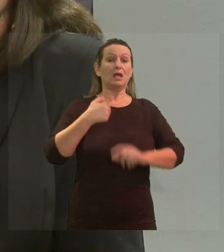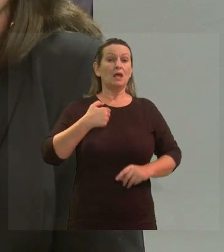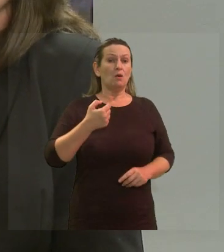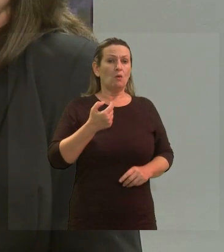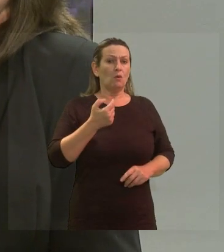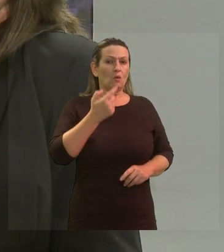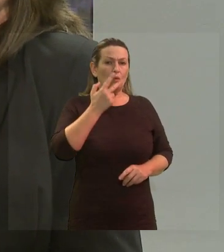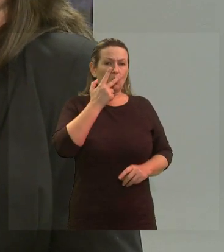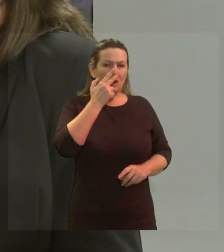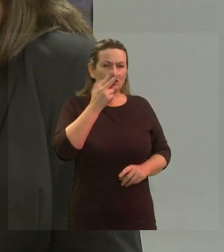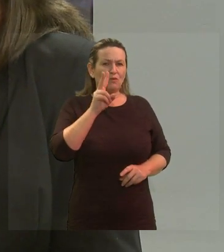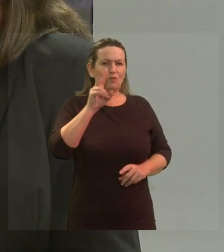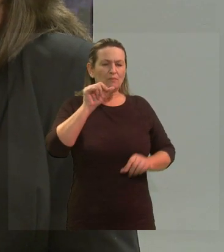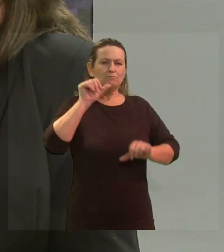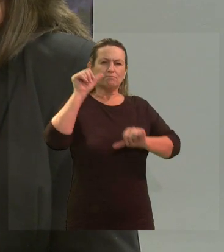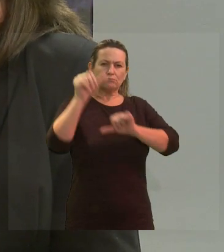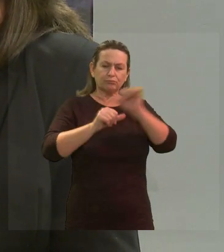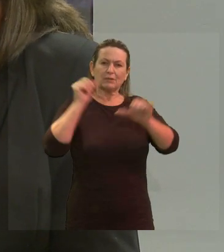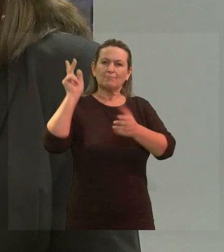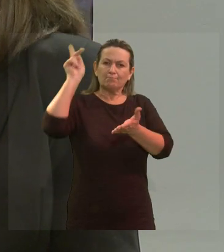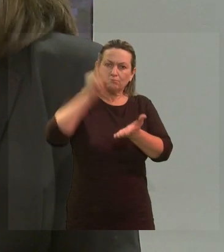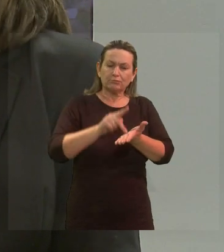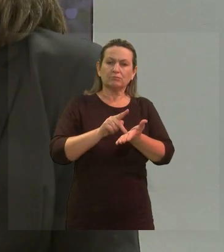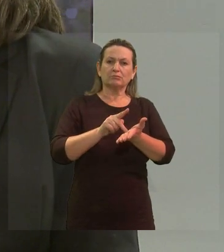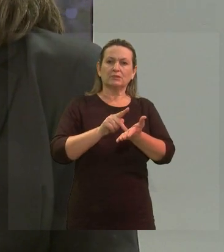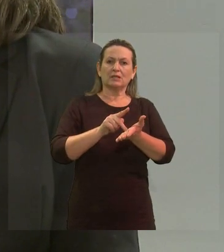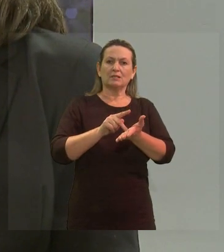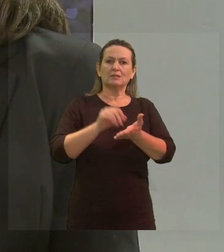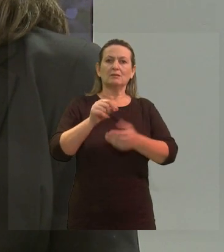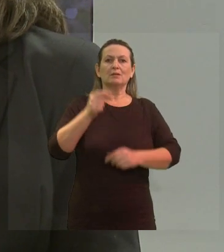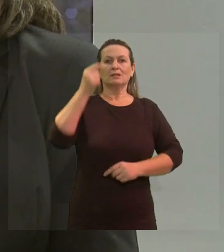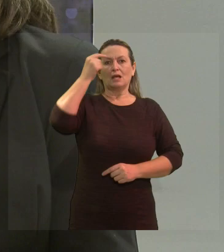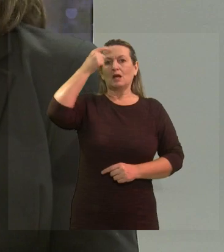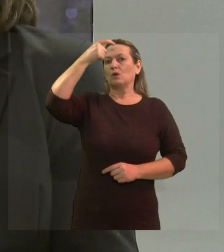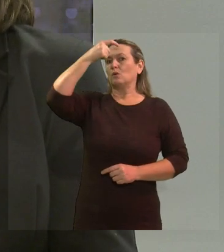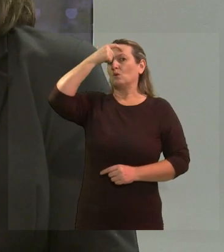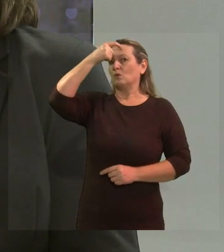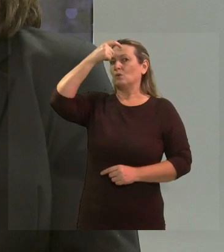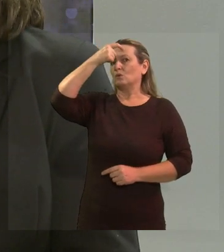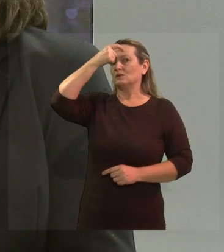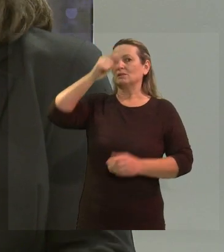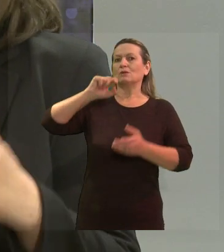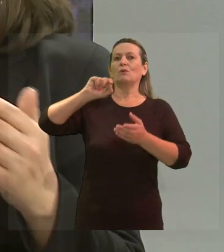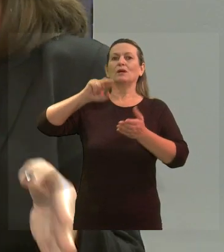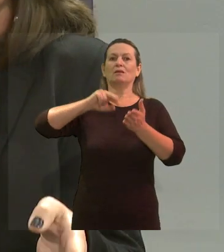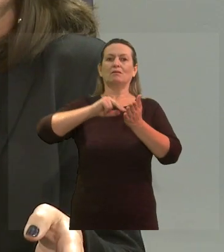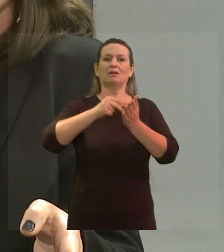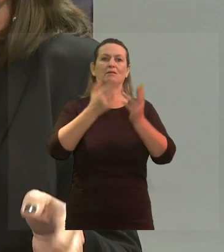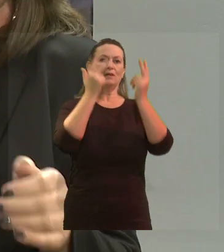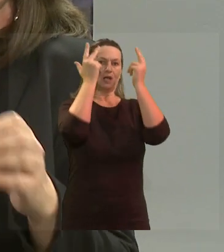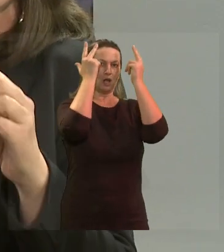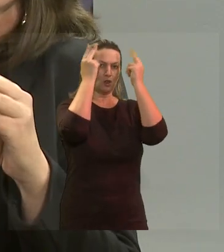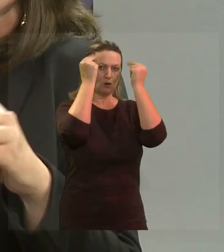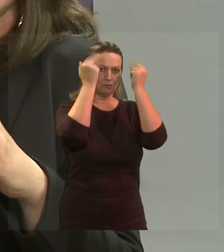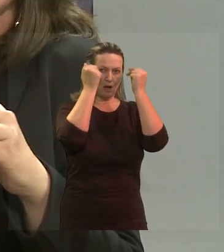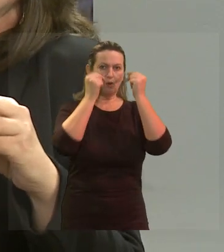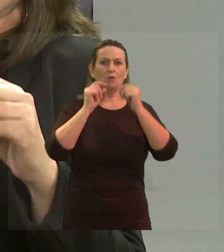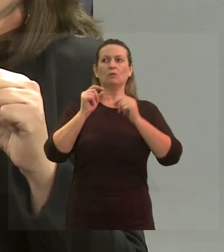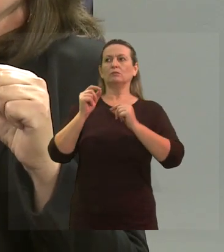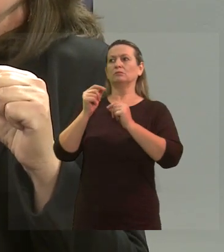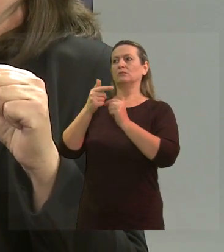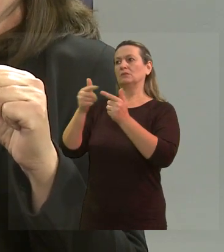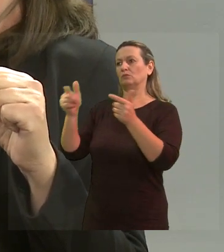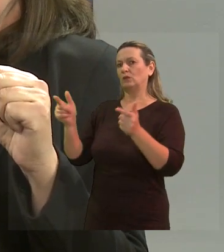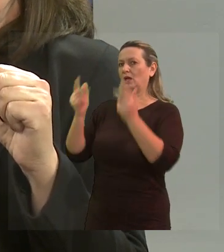que isso vai realmente mudar quando a gente conseguir mudar a questão da concepção de normalidade e de anormalidade. Quando a conseguir